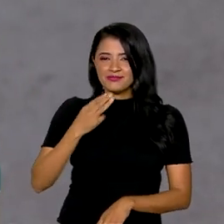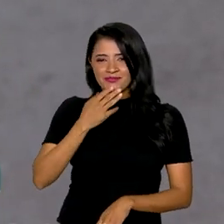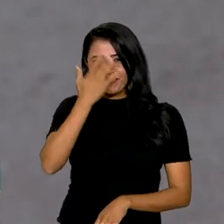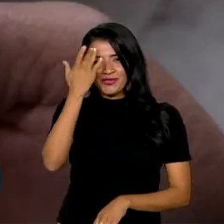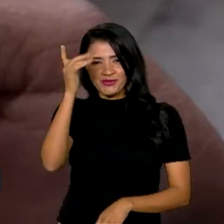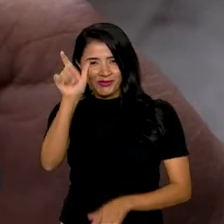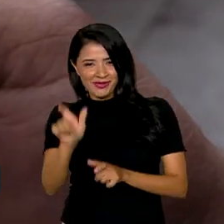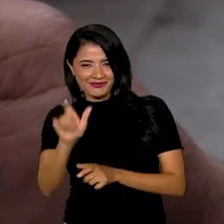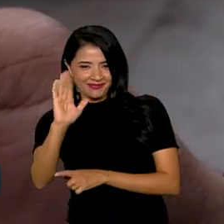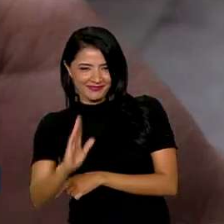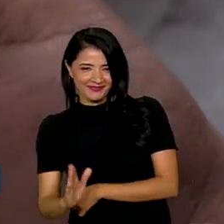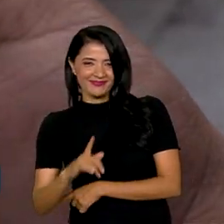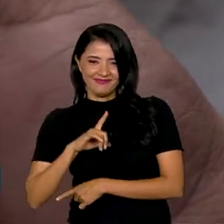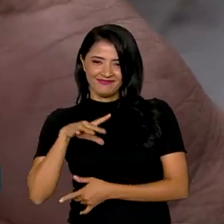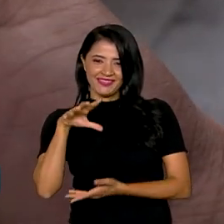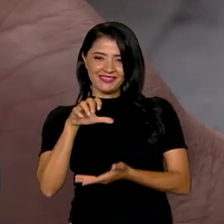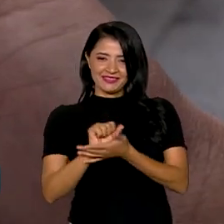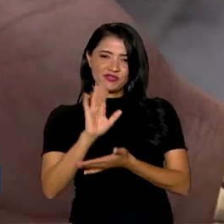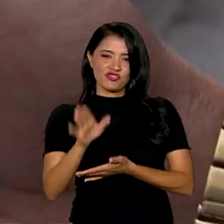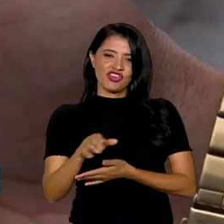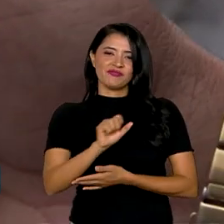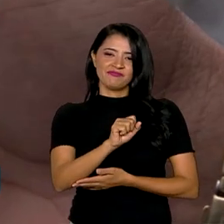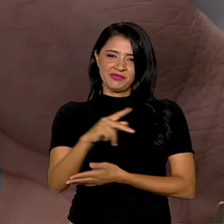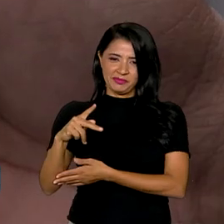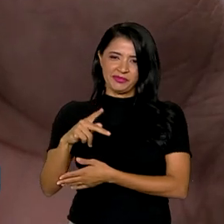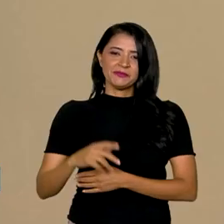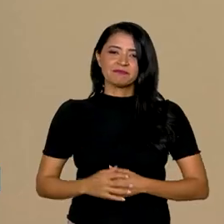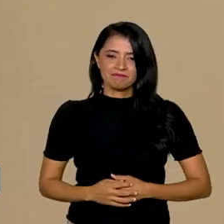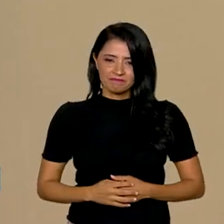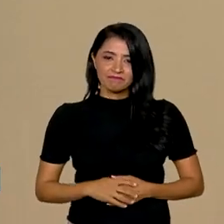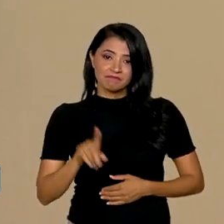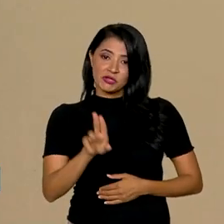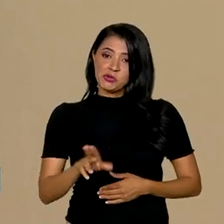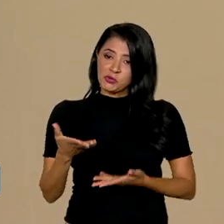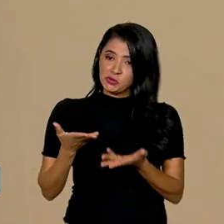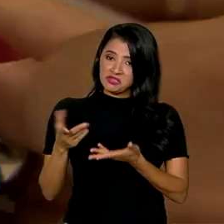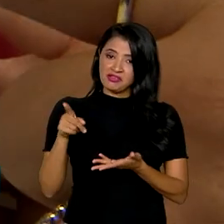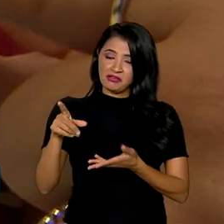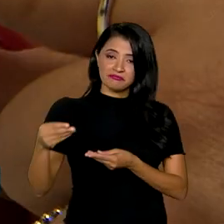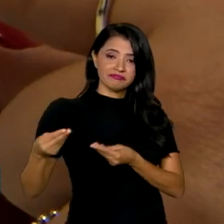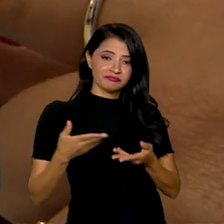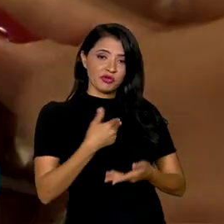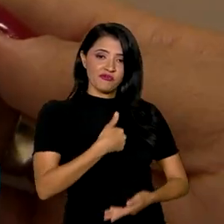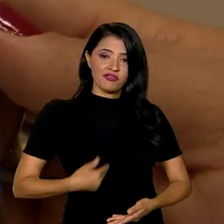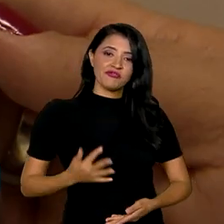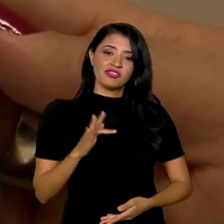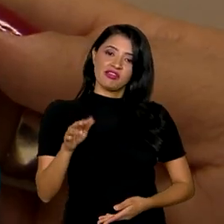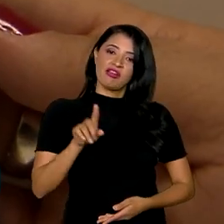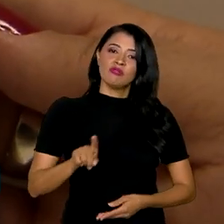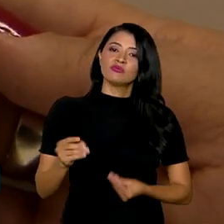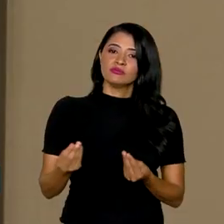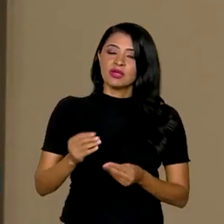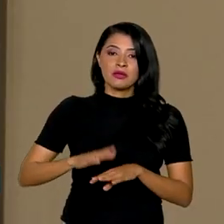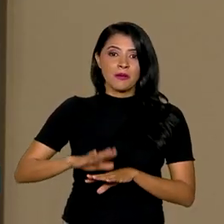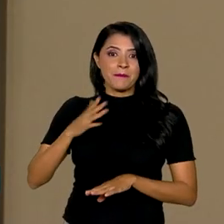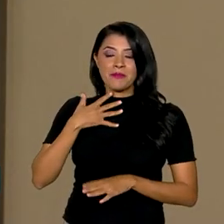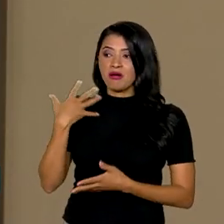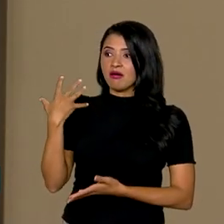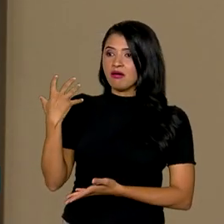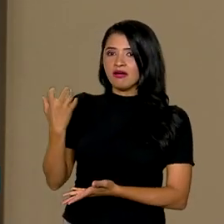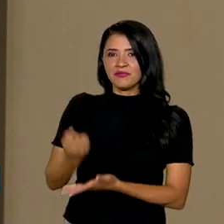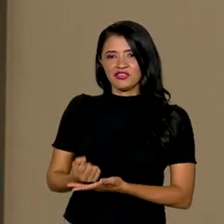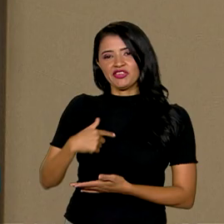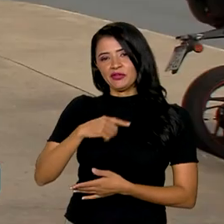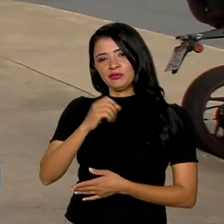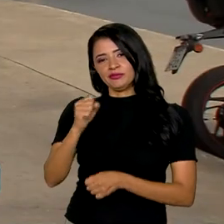brasileiros estão cadastrados no aplicativo, fazendo do serviço oferecido pelo governo federal, um dos mais baixados